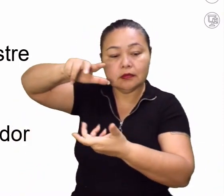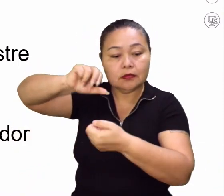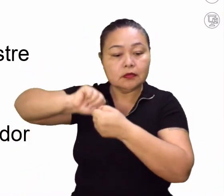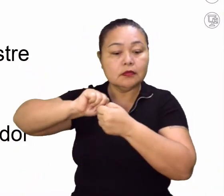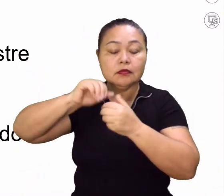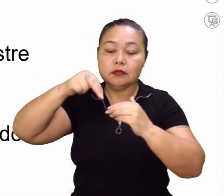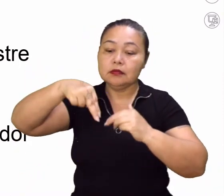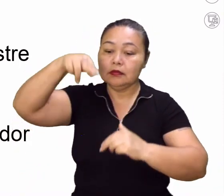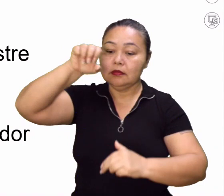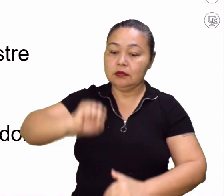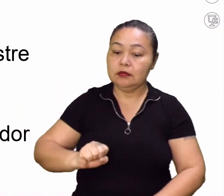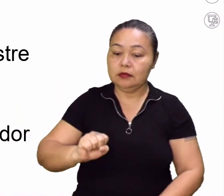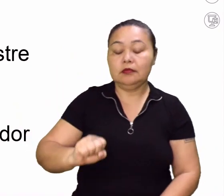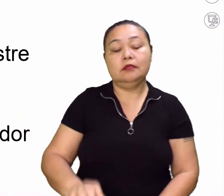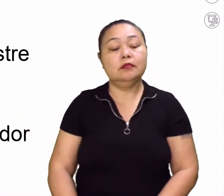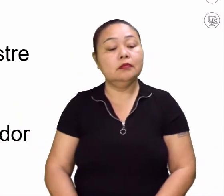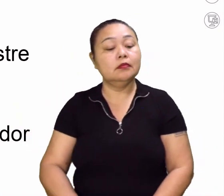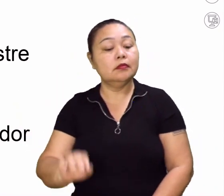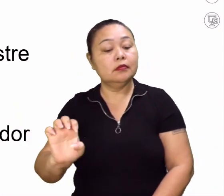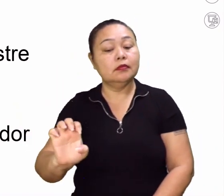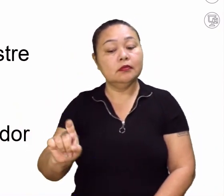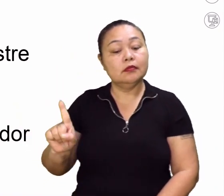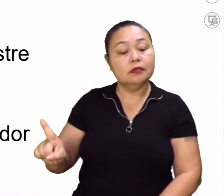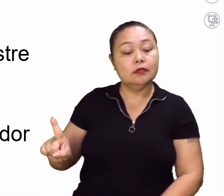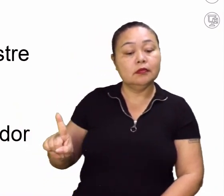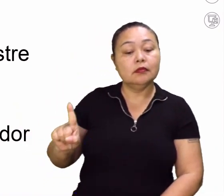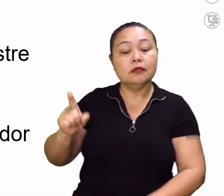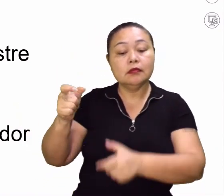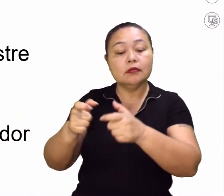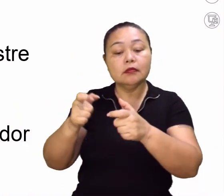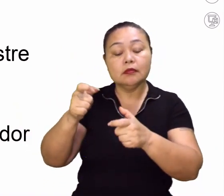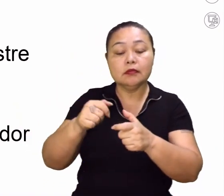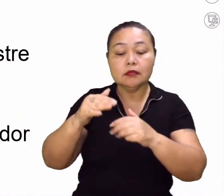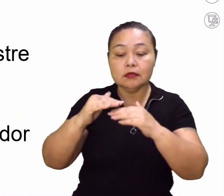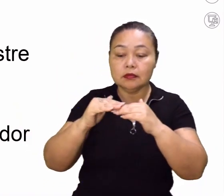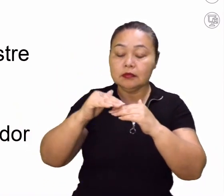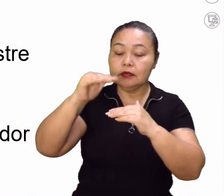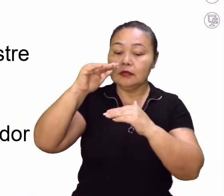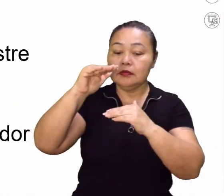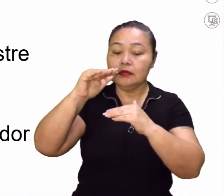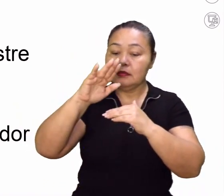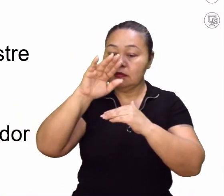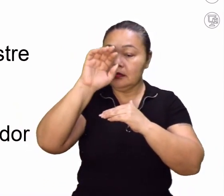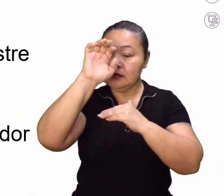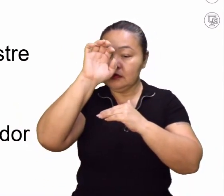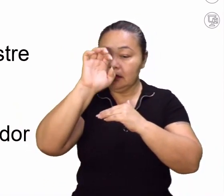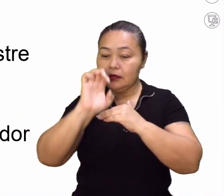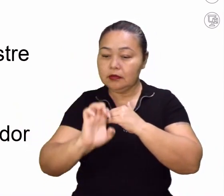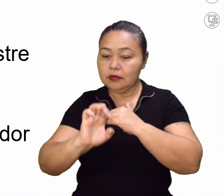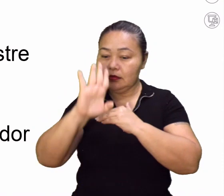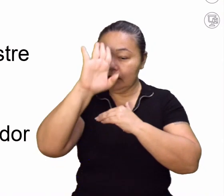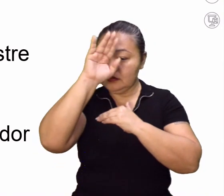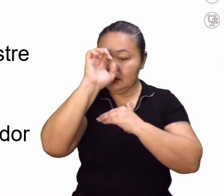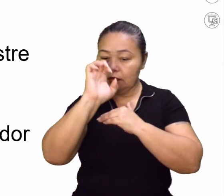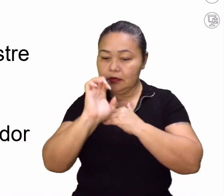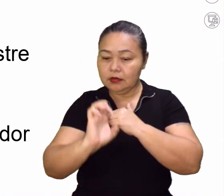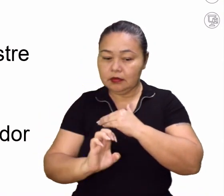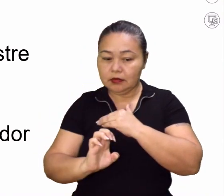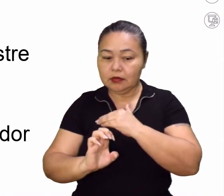no sentido norte e sul. E, letra E, uma posição apenas sobre a região do